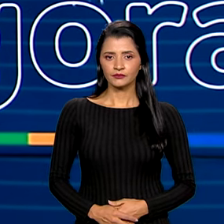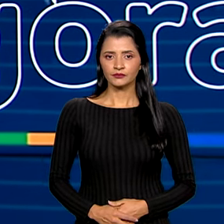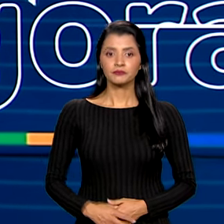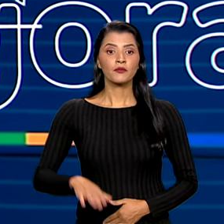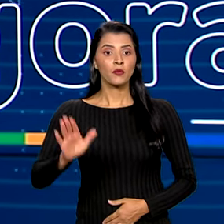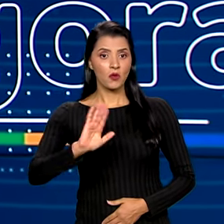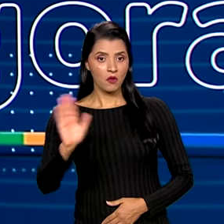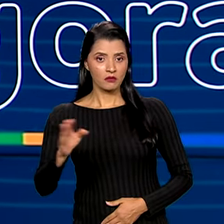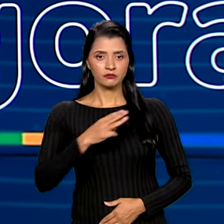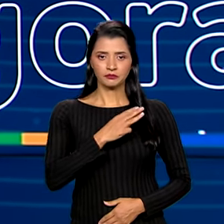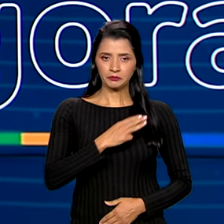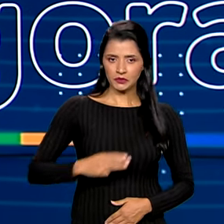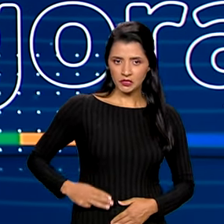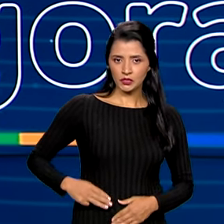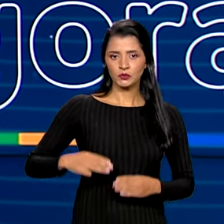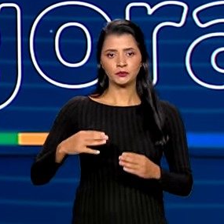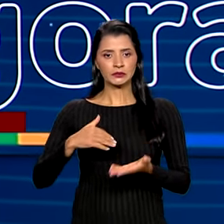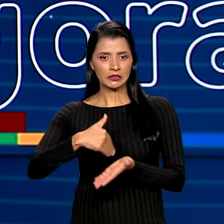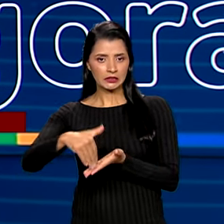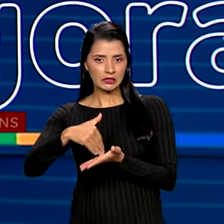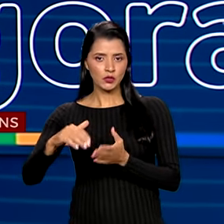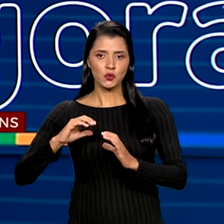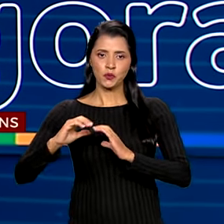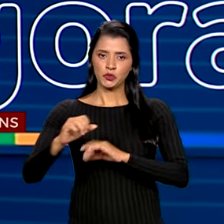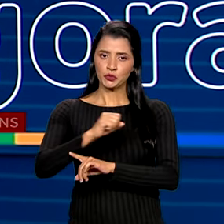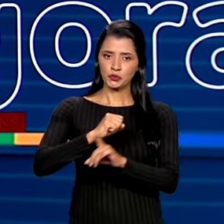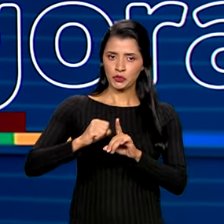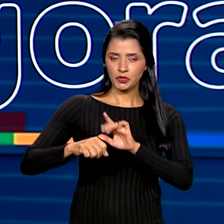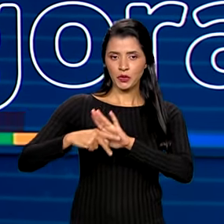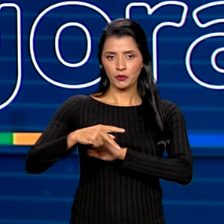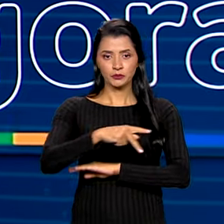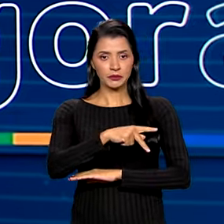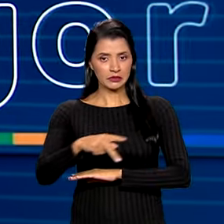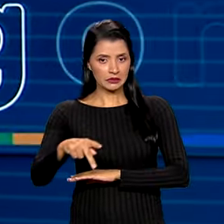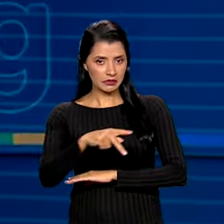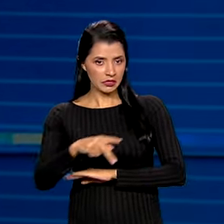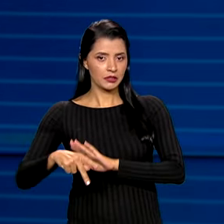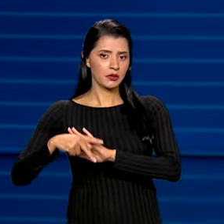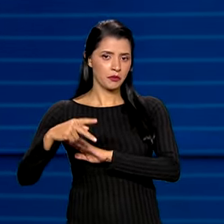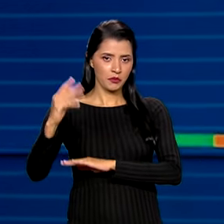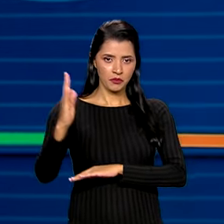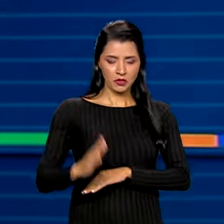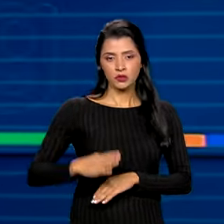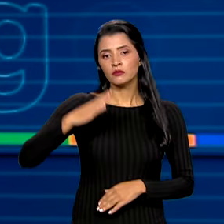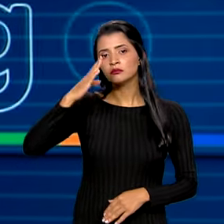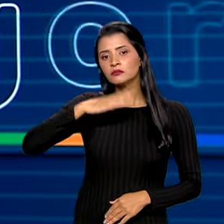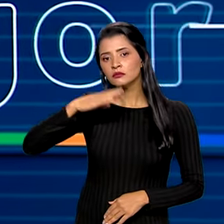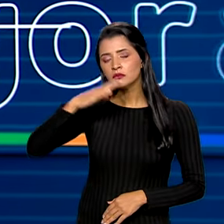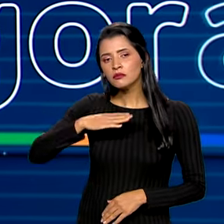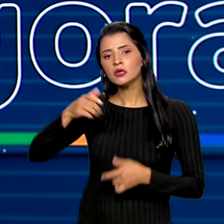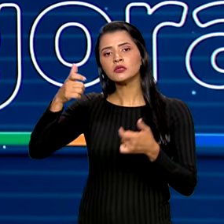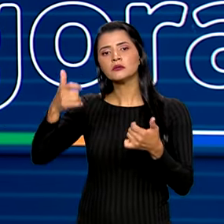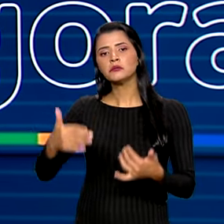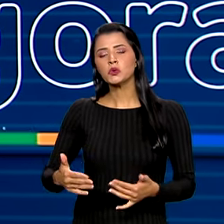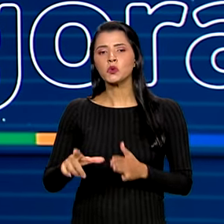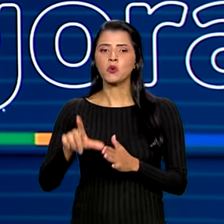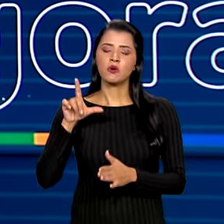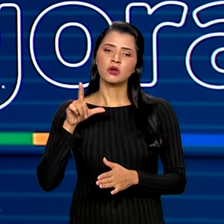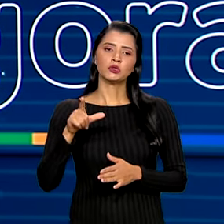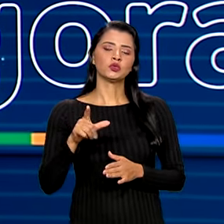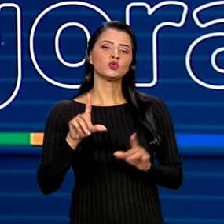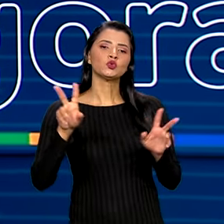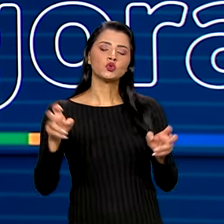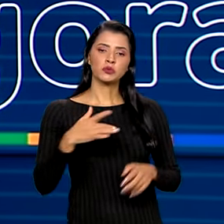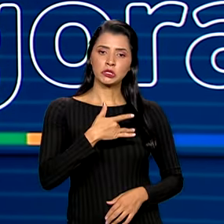Olá, ministro da Secretaria de Comunicação Social da Presidência da República, Paulo Pimenta, falou há pouco sobre o estado de